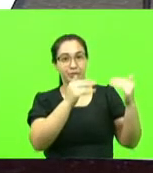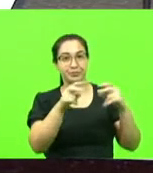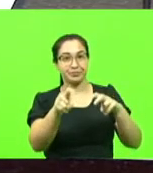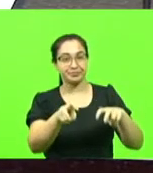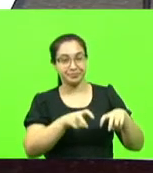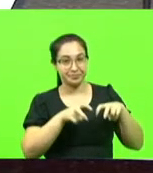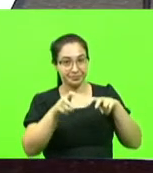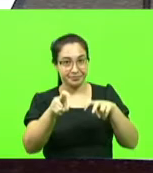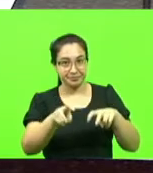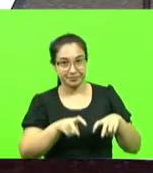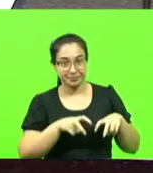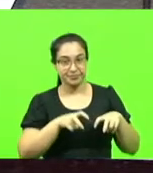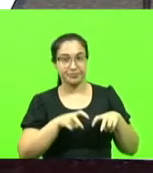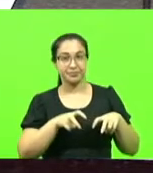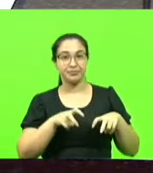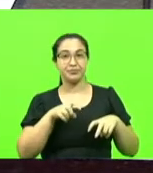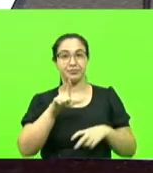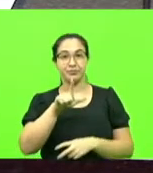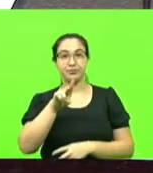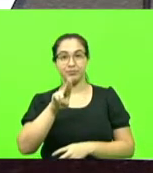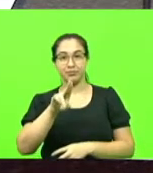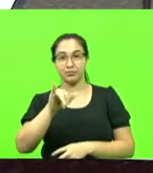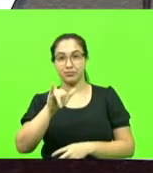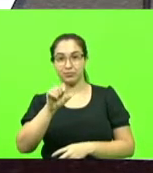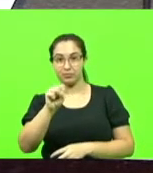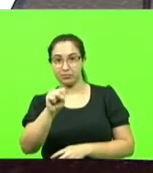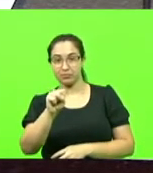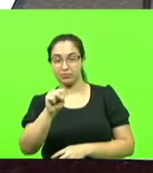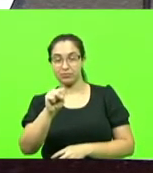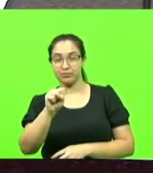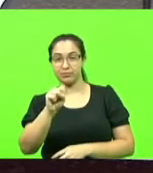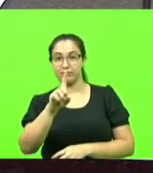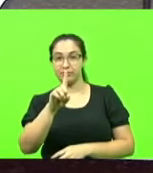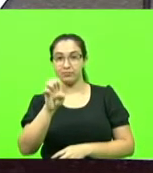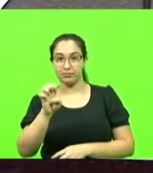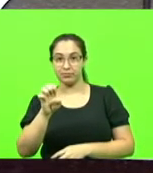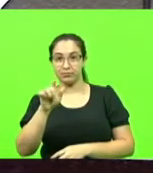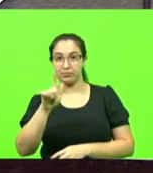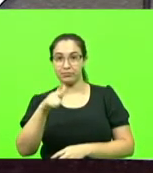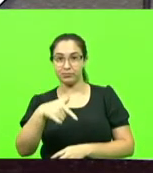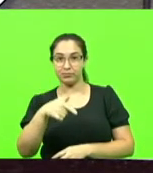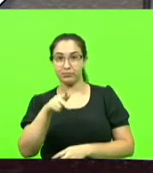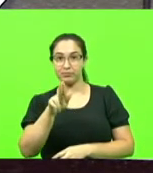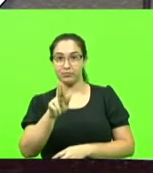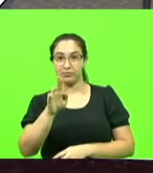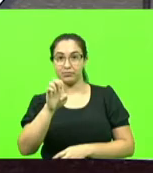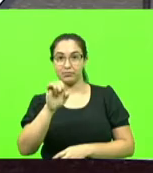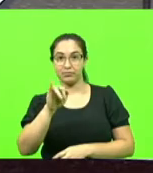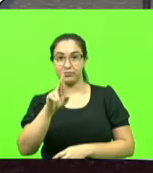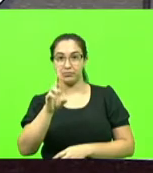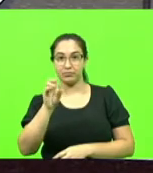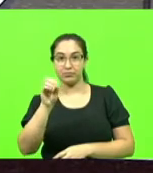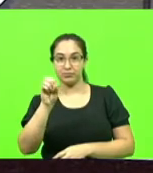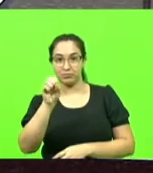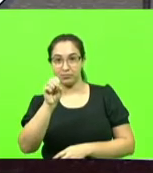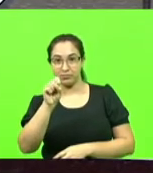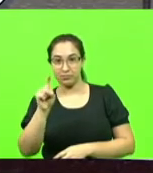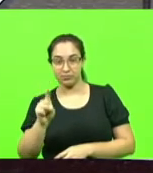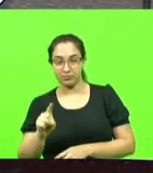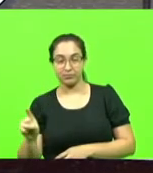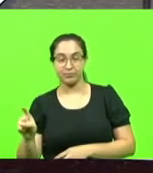Luiz de Queiroz, encomendado pelo Ministério da Agricultura.